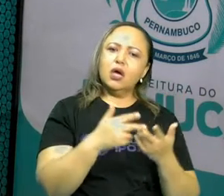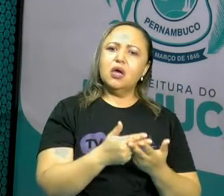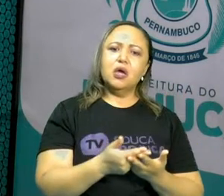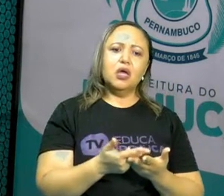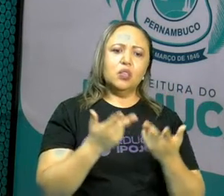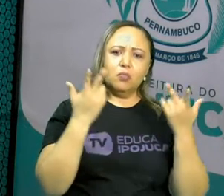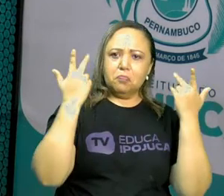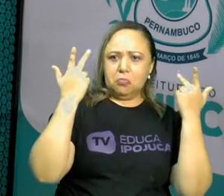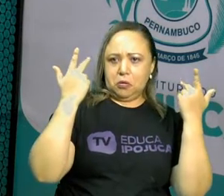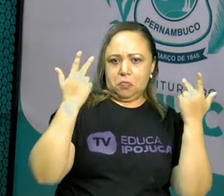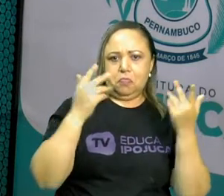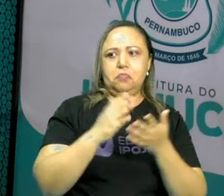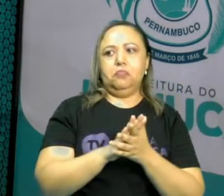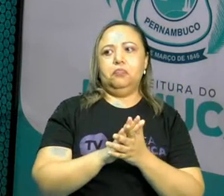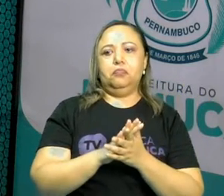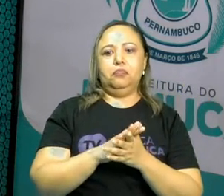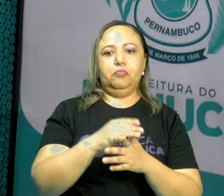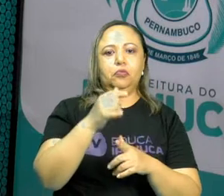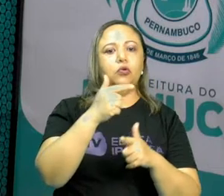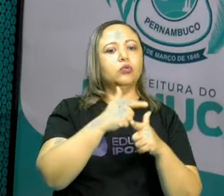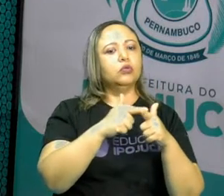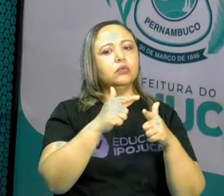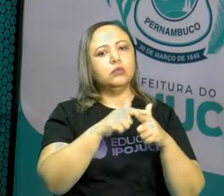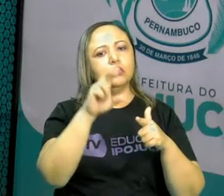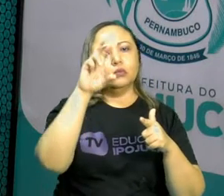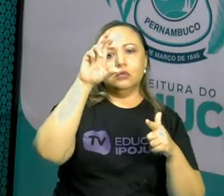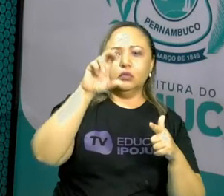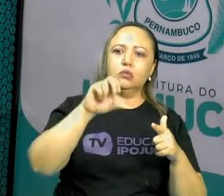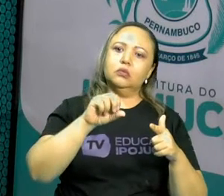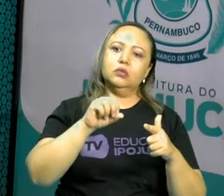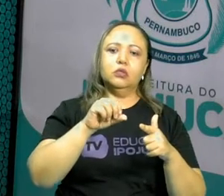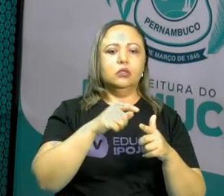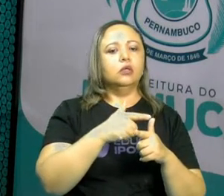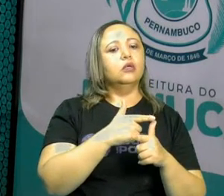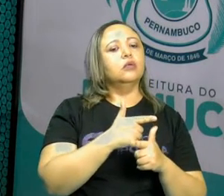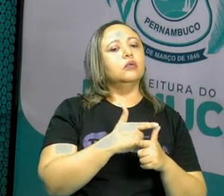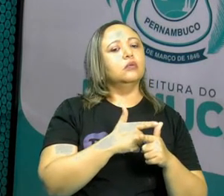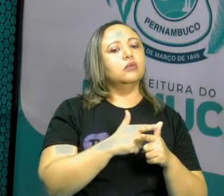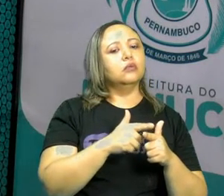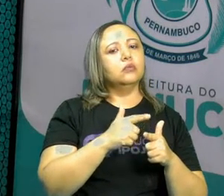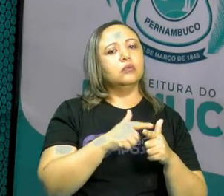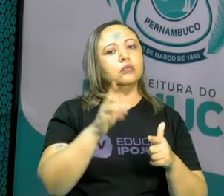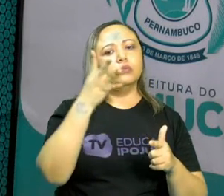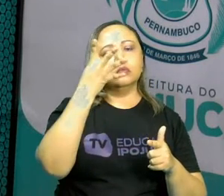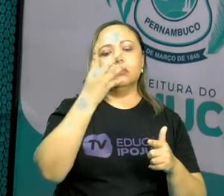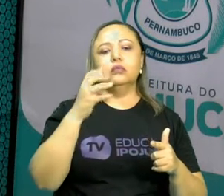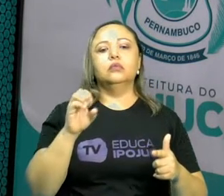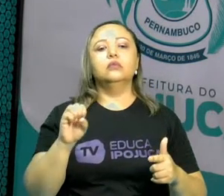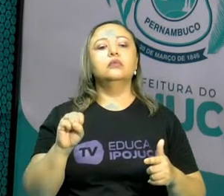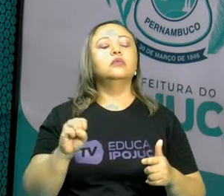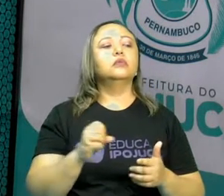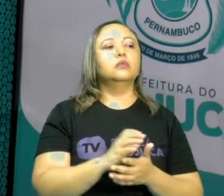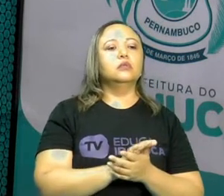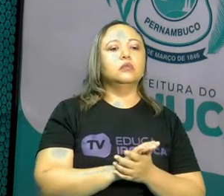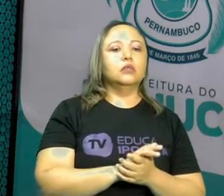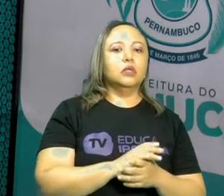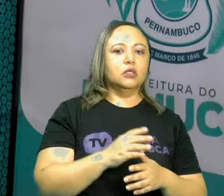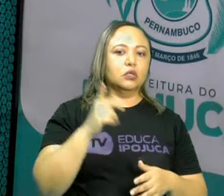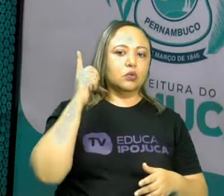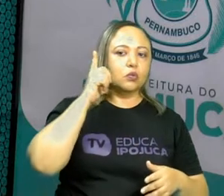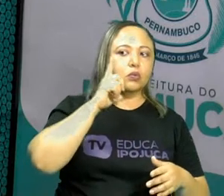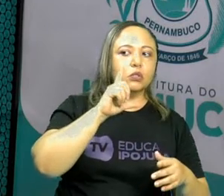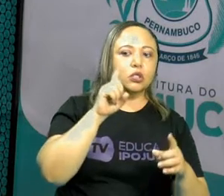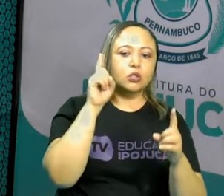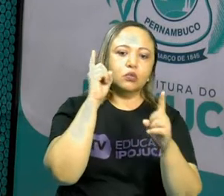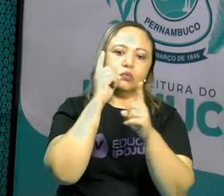tanto entre os divisores de 50, como também entre os divisores de 48? Ou seja, a gente consegue